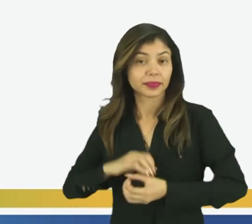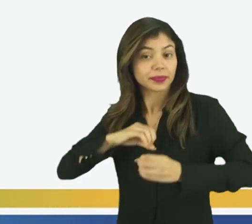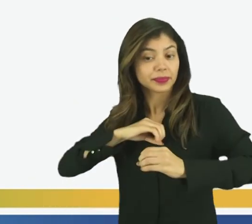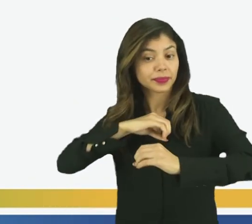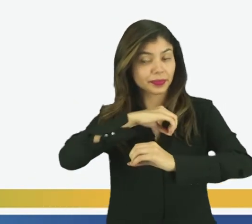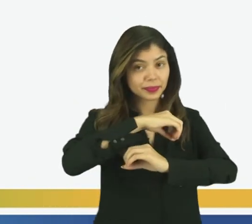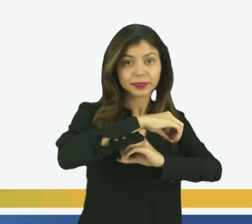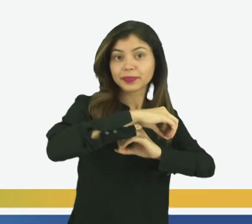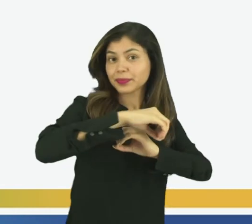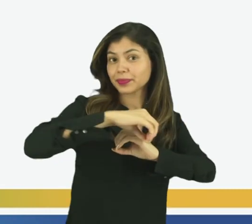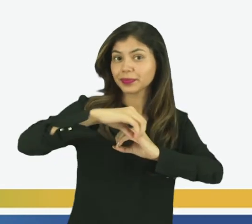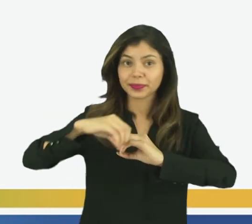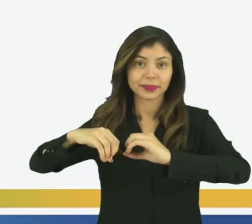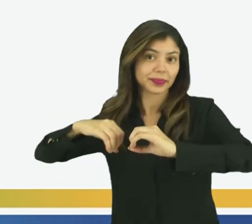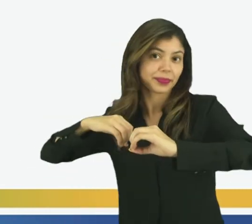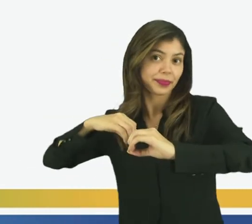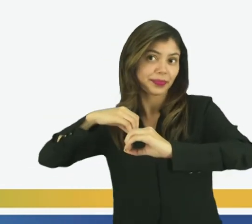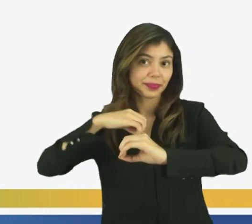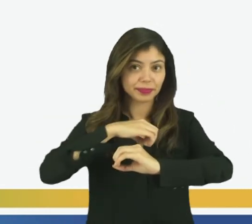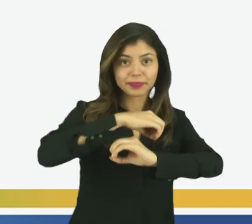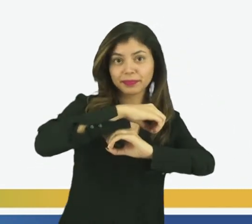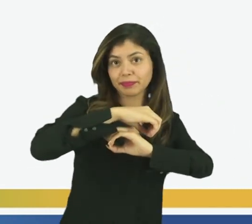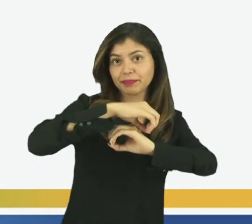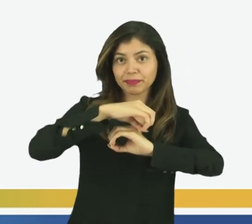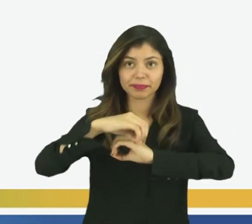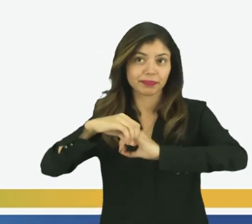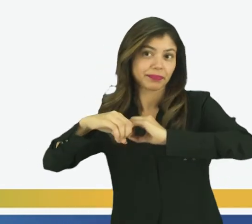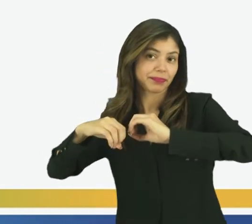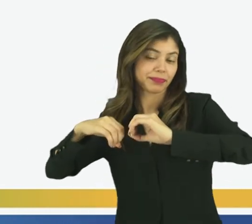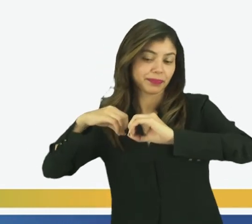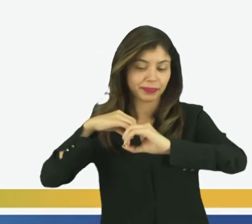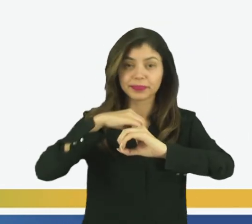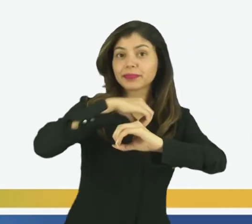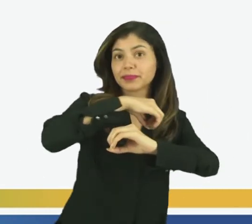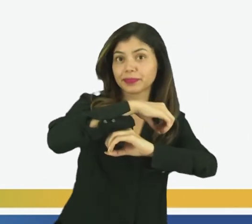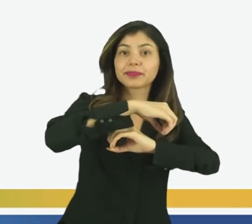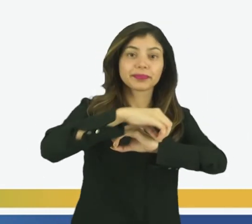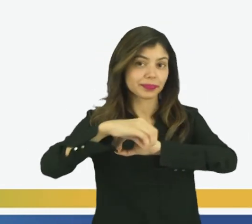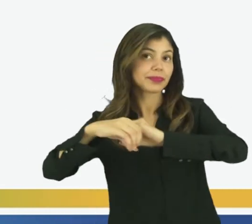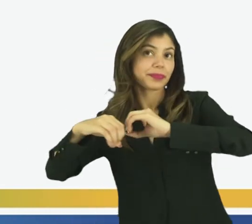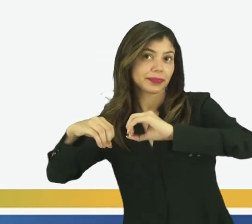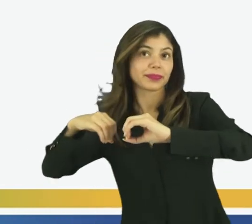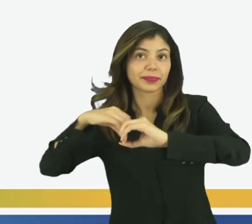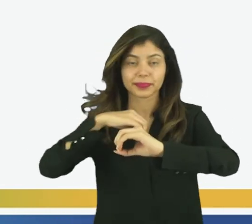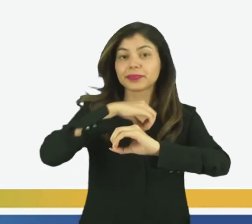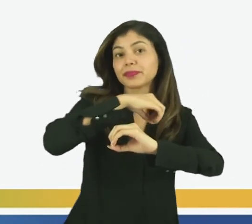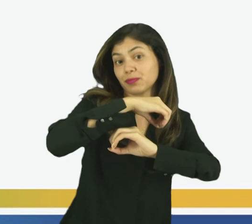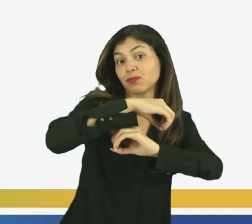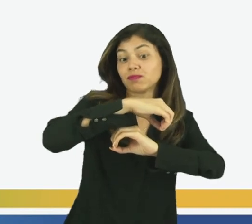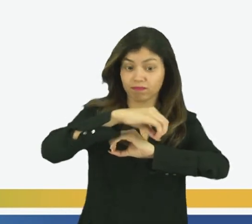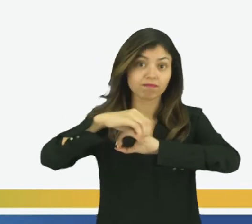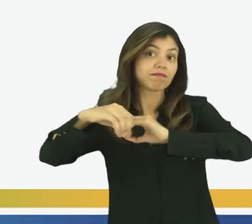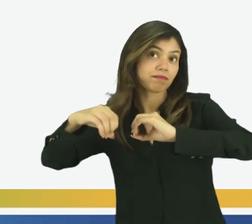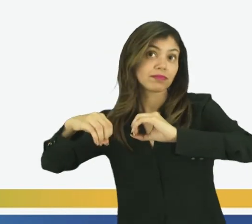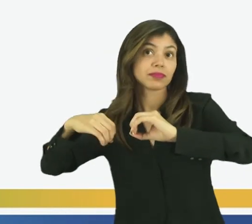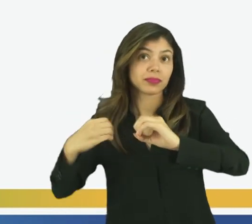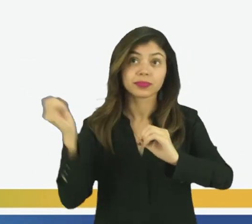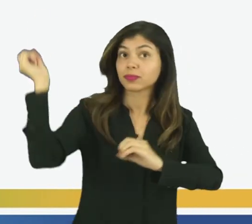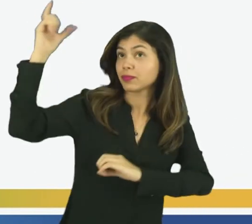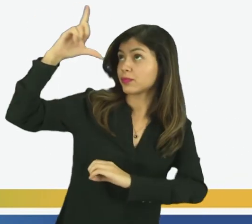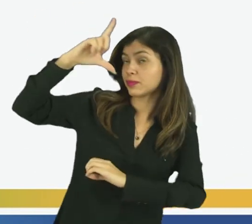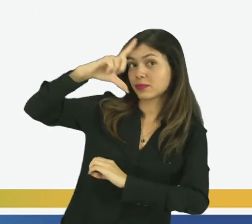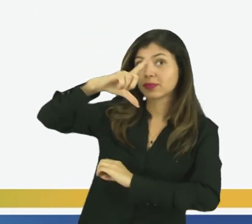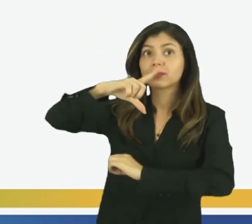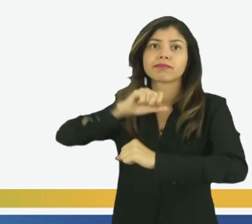Gira, gira, terra, gira! Gira, gira, gira, terra, gira! E o sol